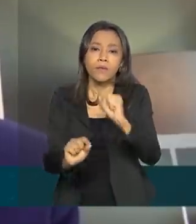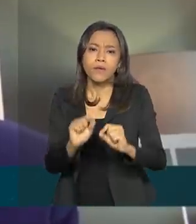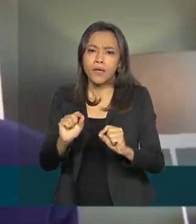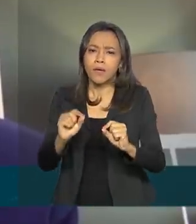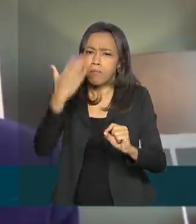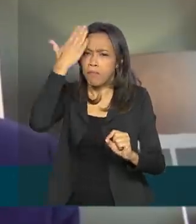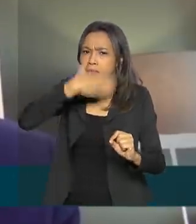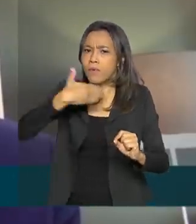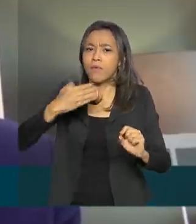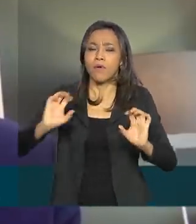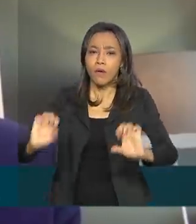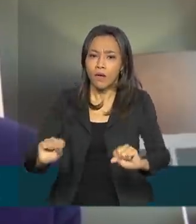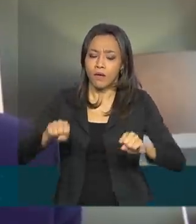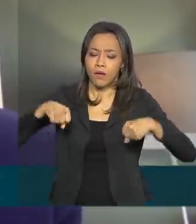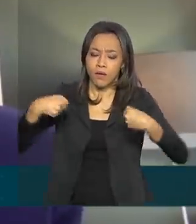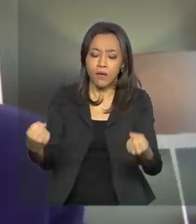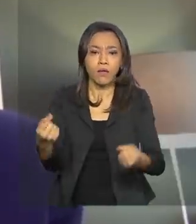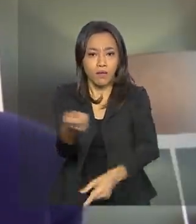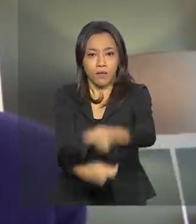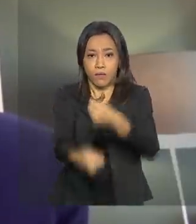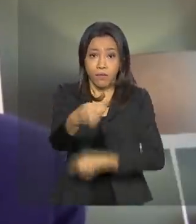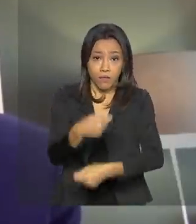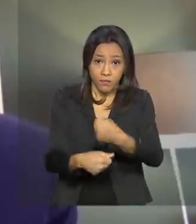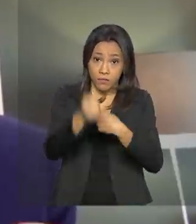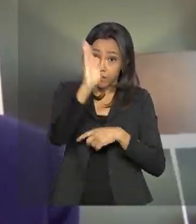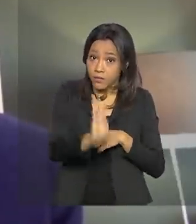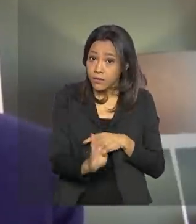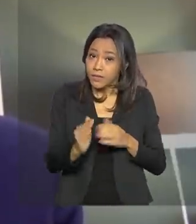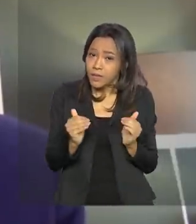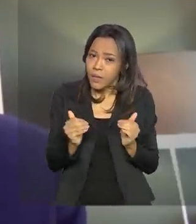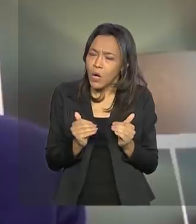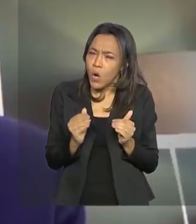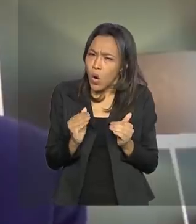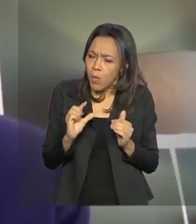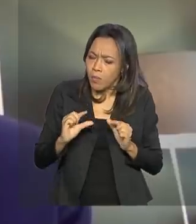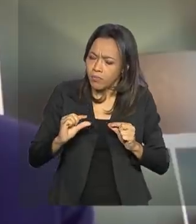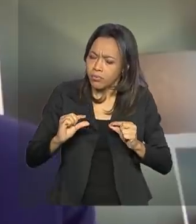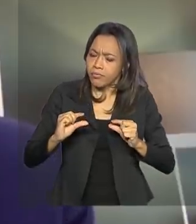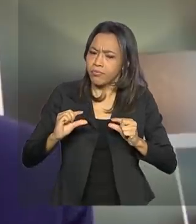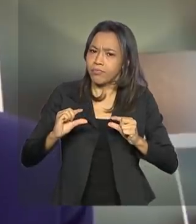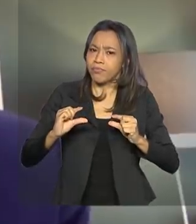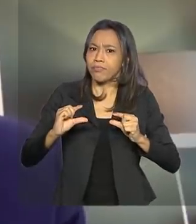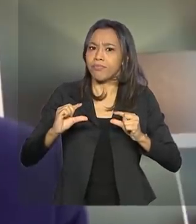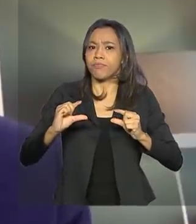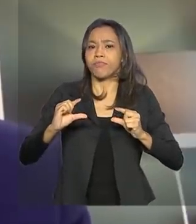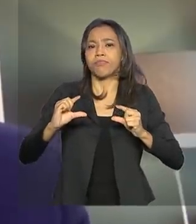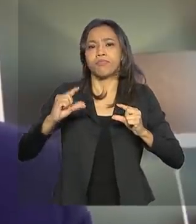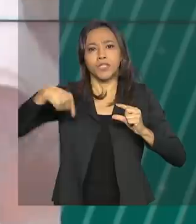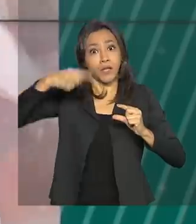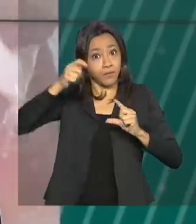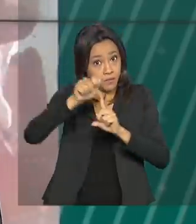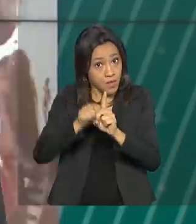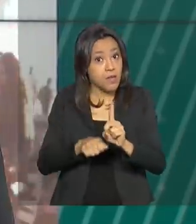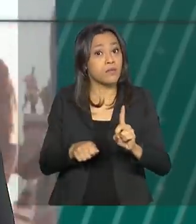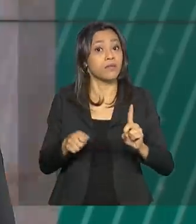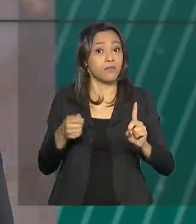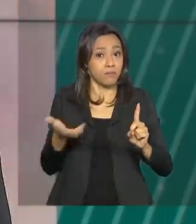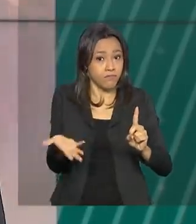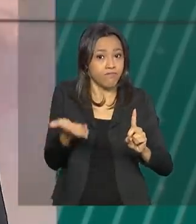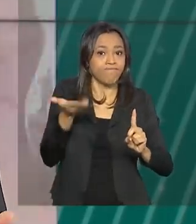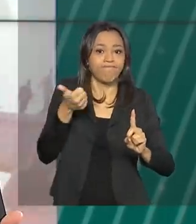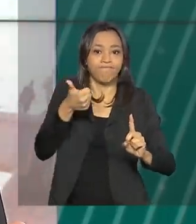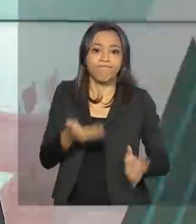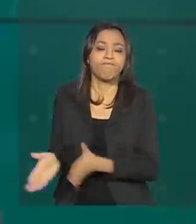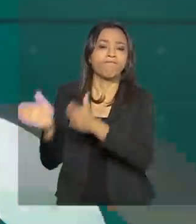recuperação da economia brasileira que começa, timidamente, a dar algum sinal já a partir desse mês. E